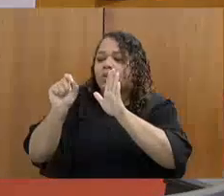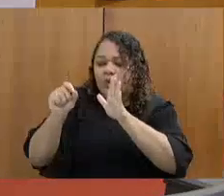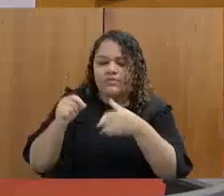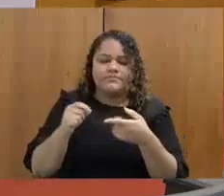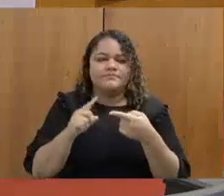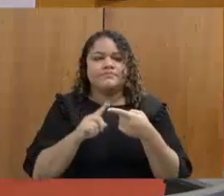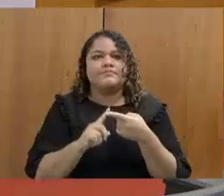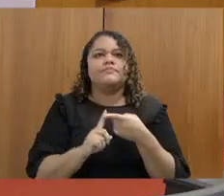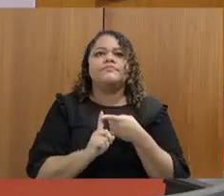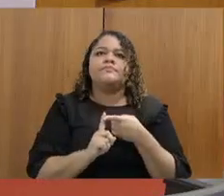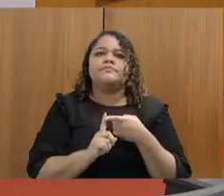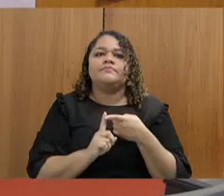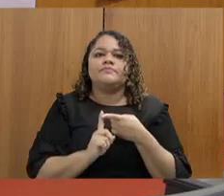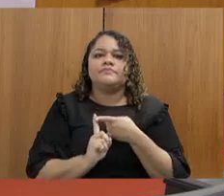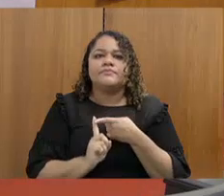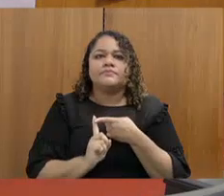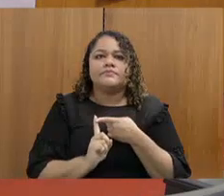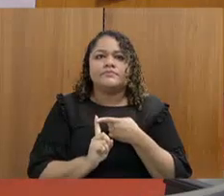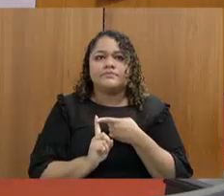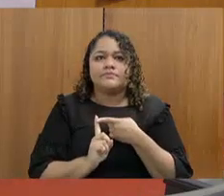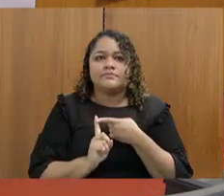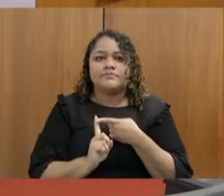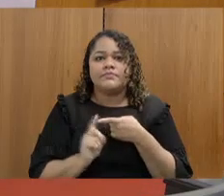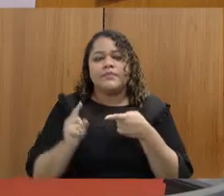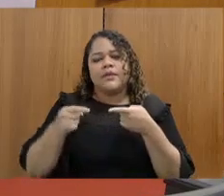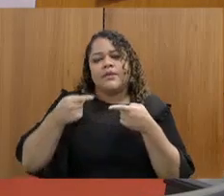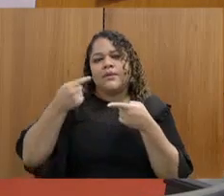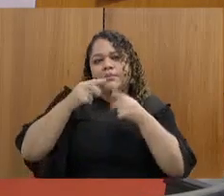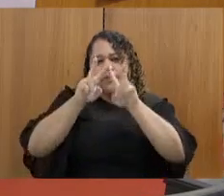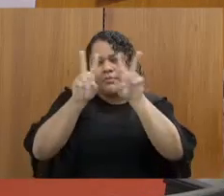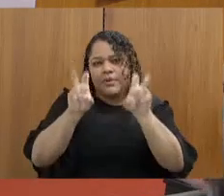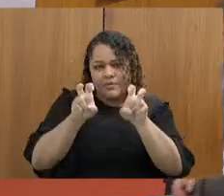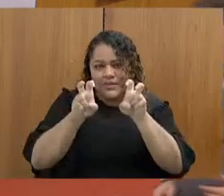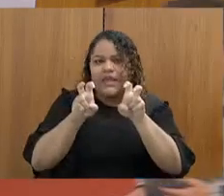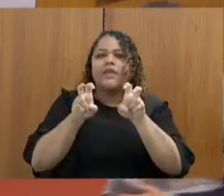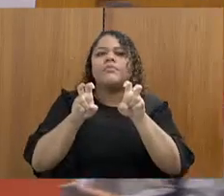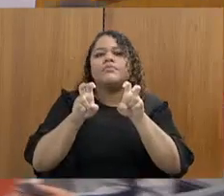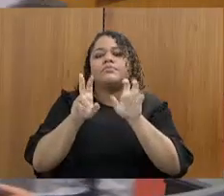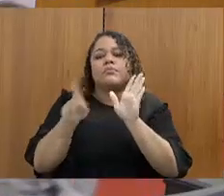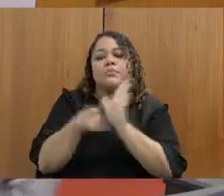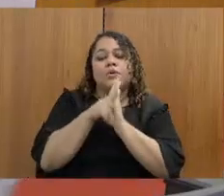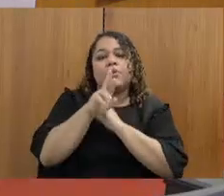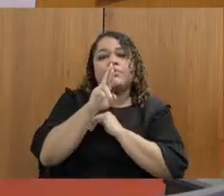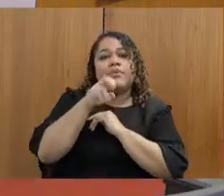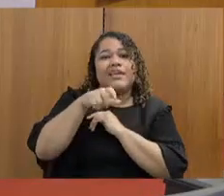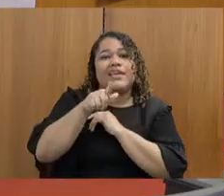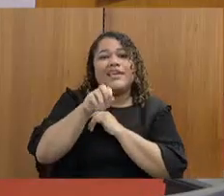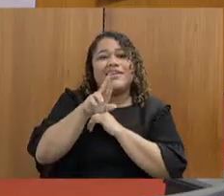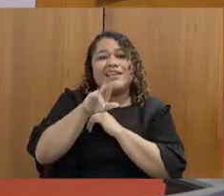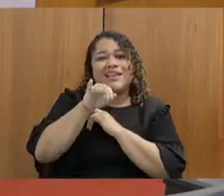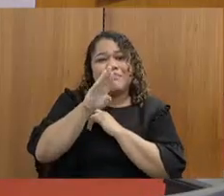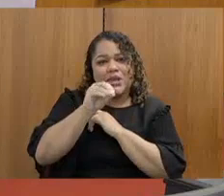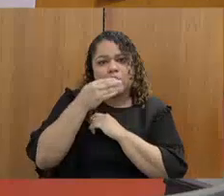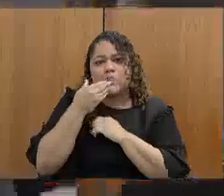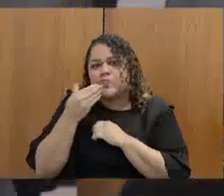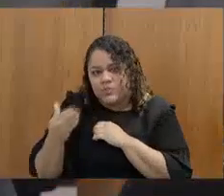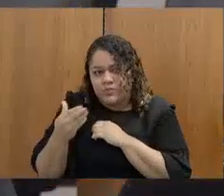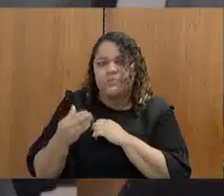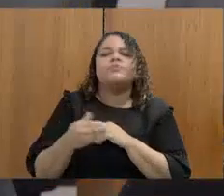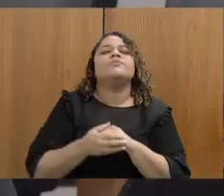Com relação ao primeiro tema, aqui objeto do requerimento, o tema efetivo,